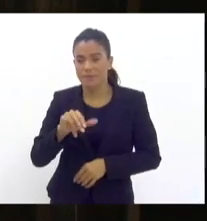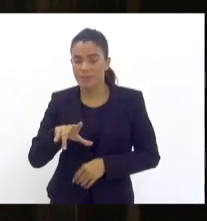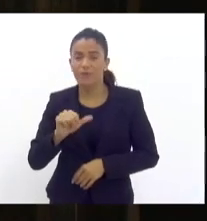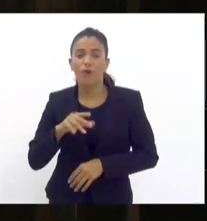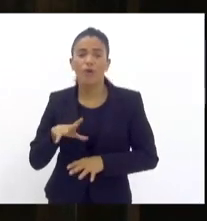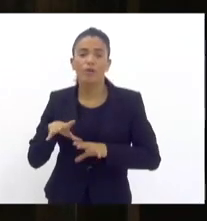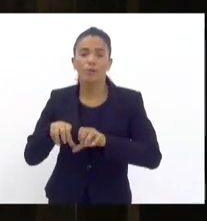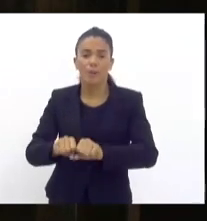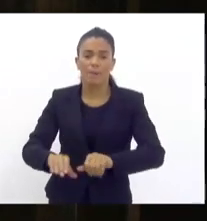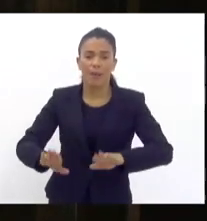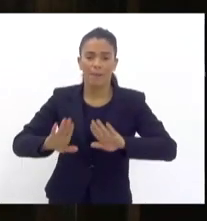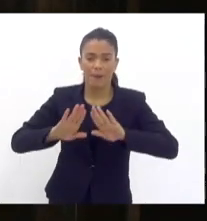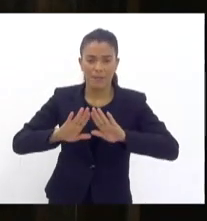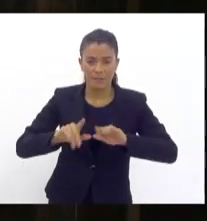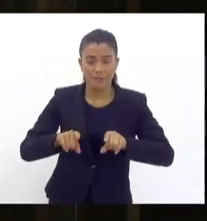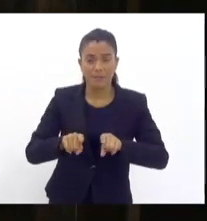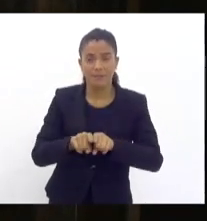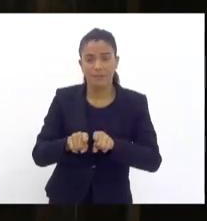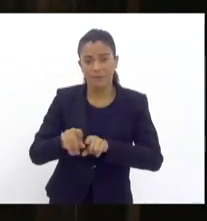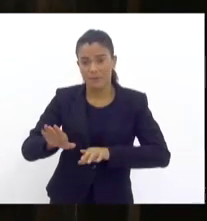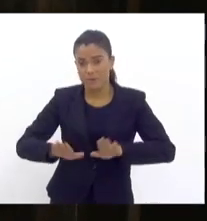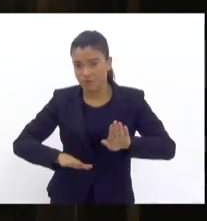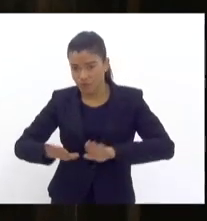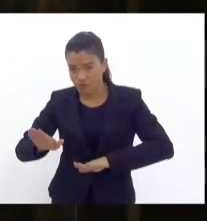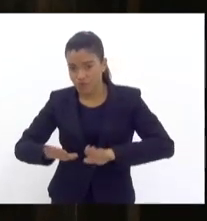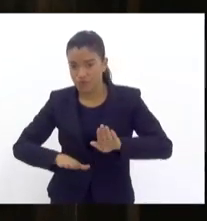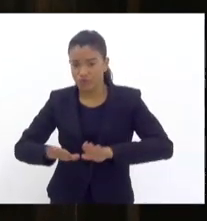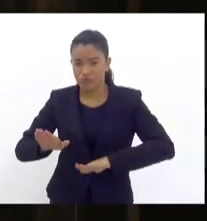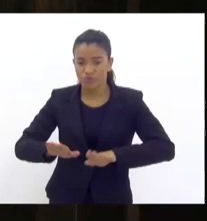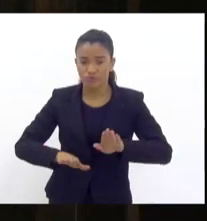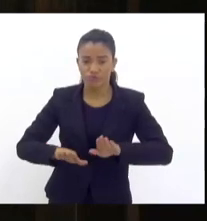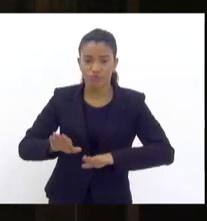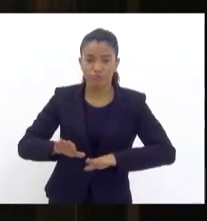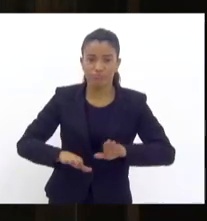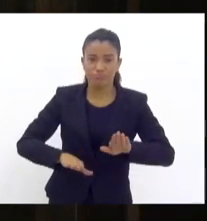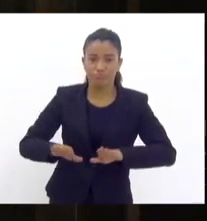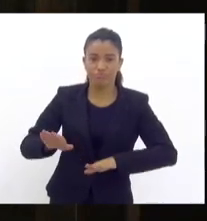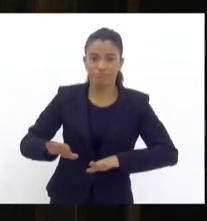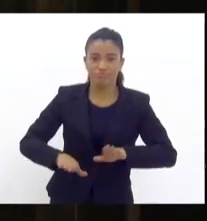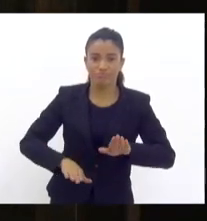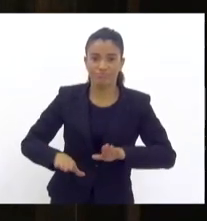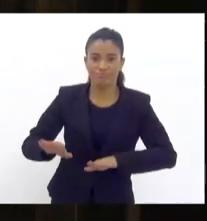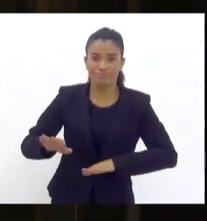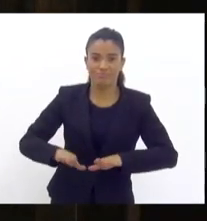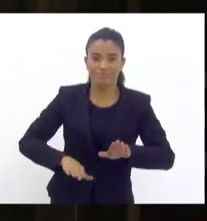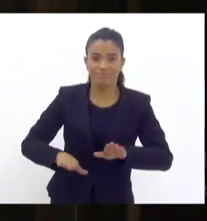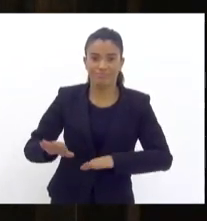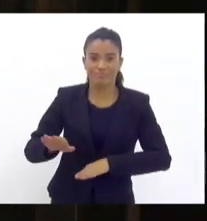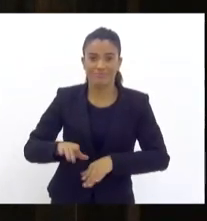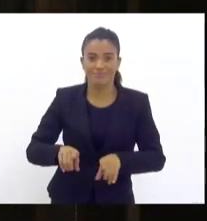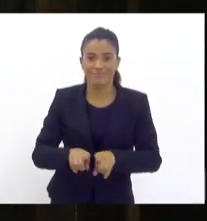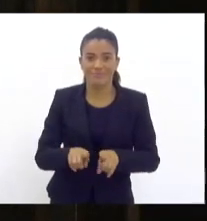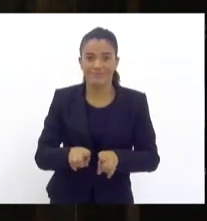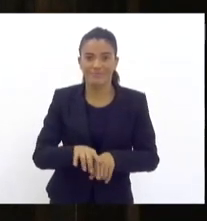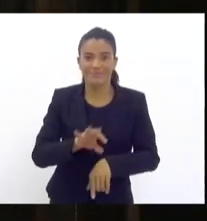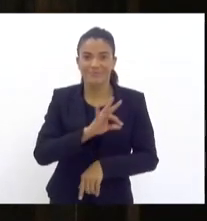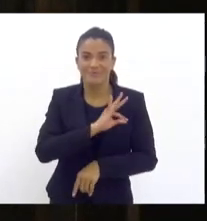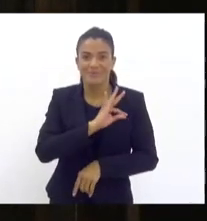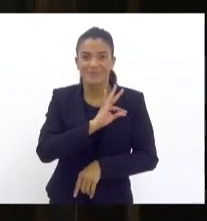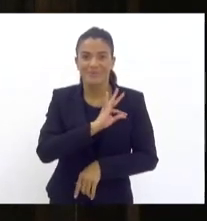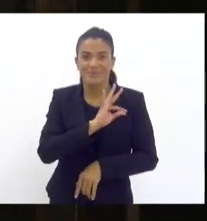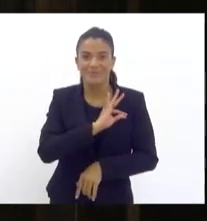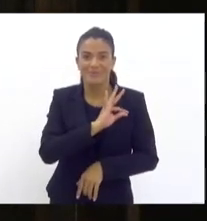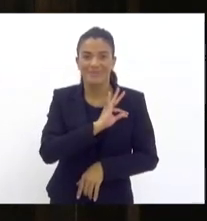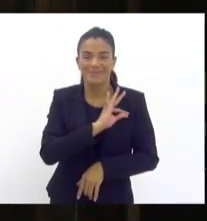milícia, Jacarepaguá, havia várias áreas dominadas pela milícia e as polícias realmente,